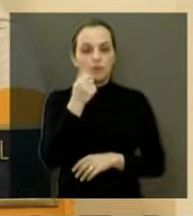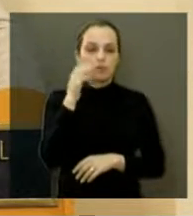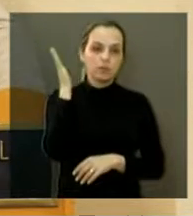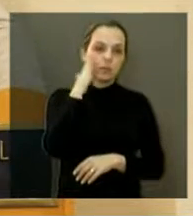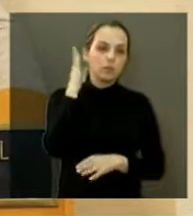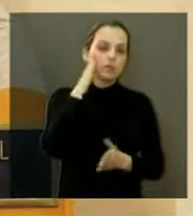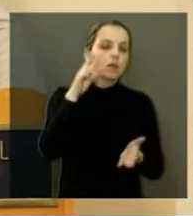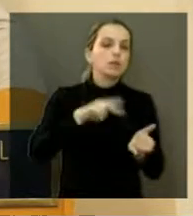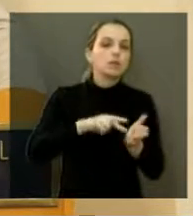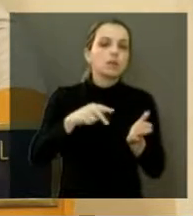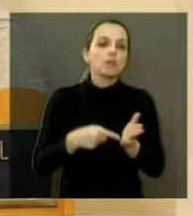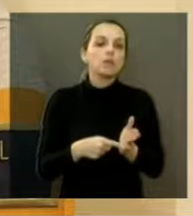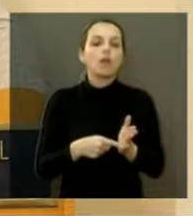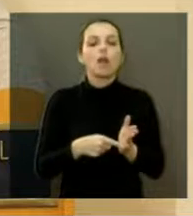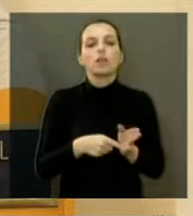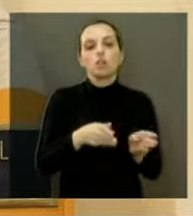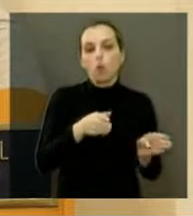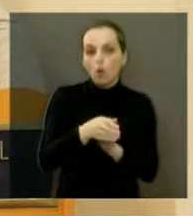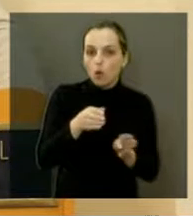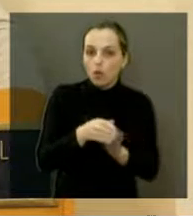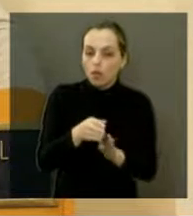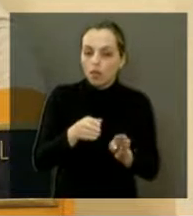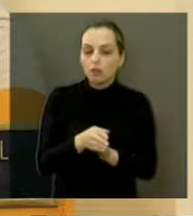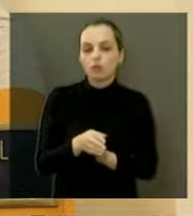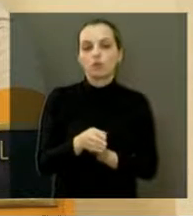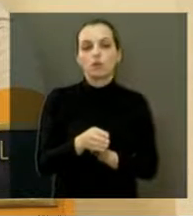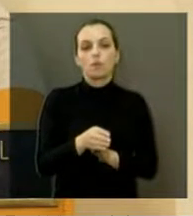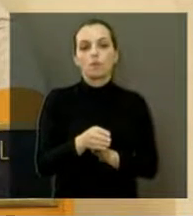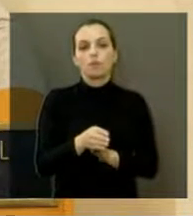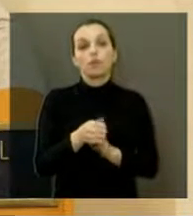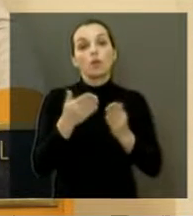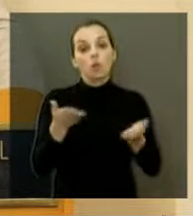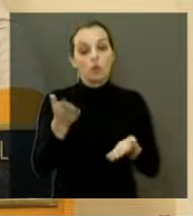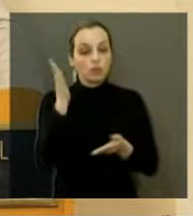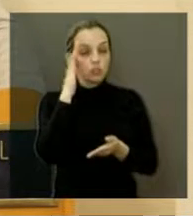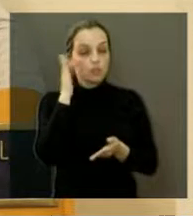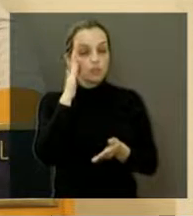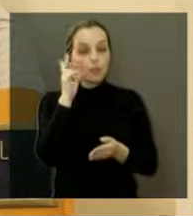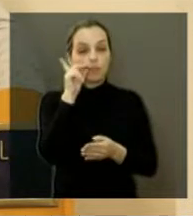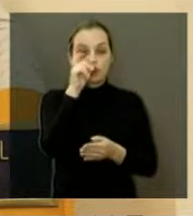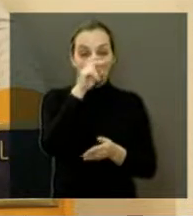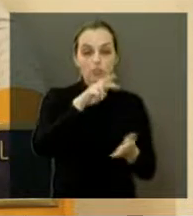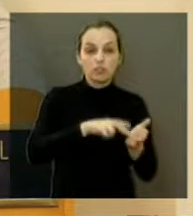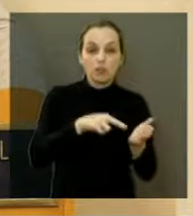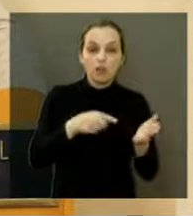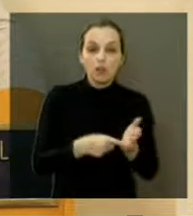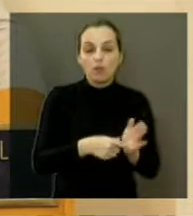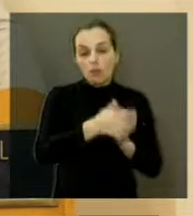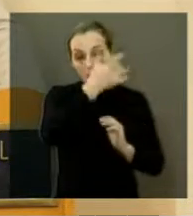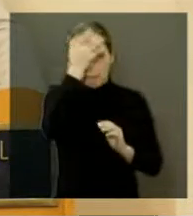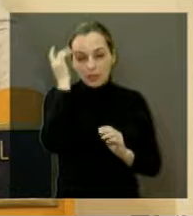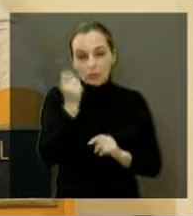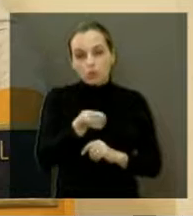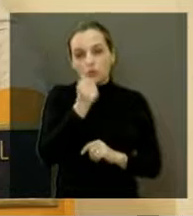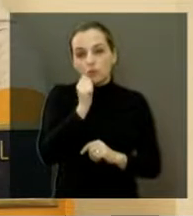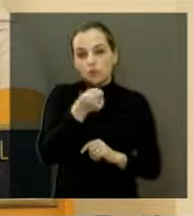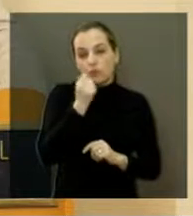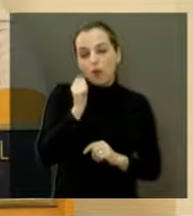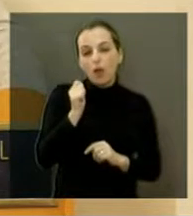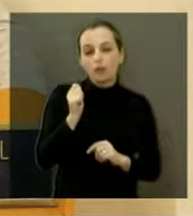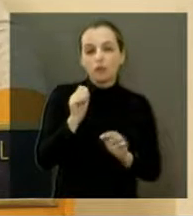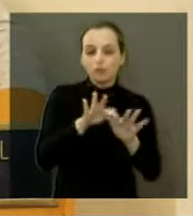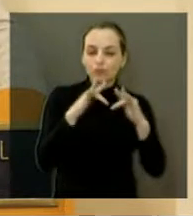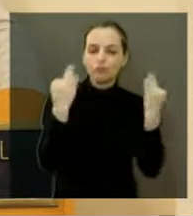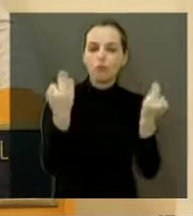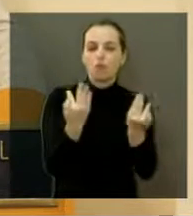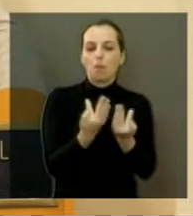bem o que significa ter uma pessoa da família envolvida nesse problema de droga. Acaba com a família, o jovem abandona os